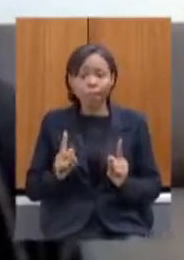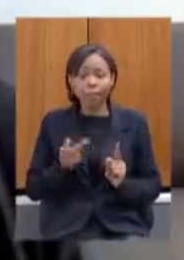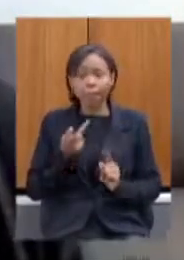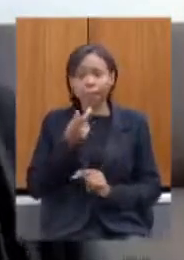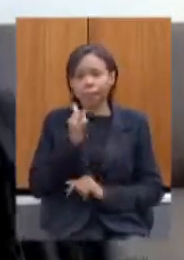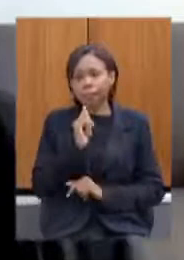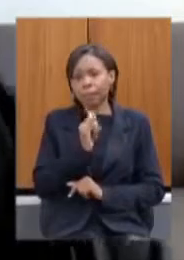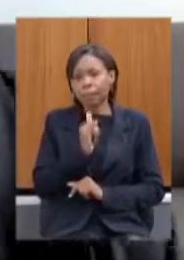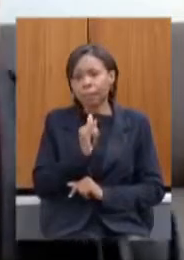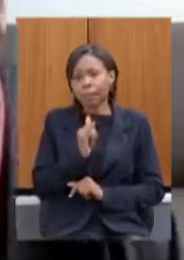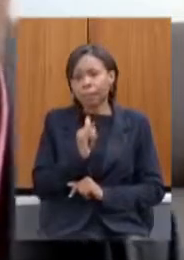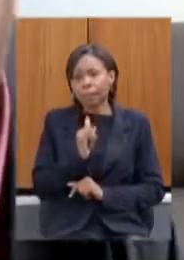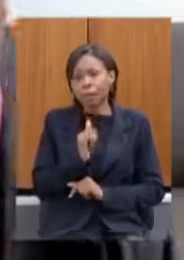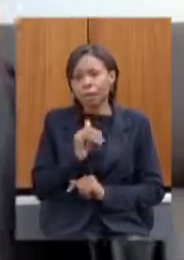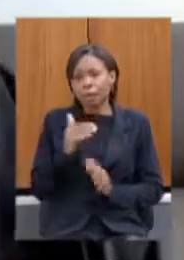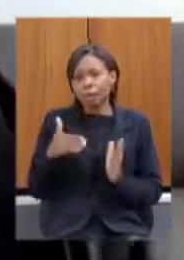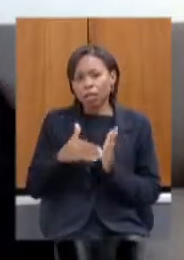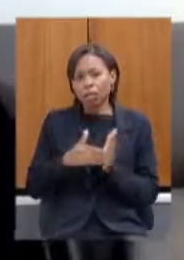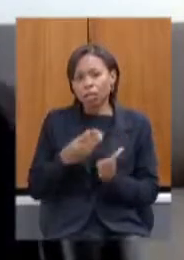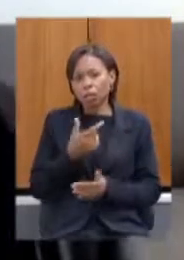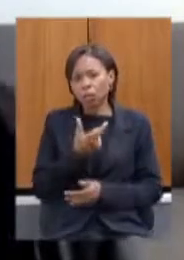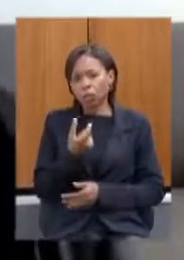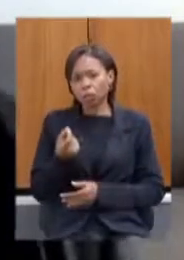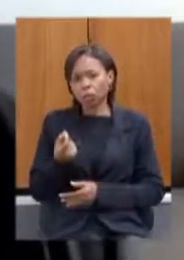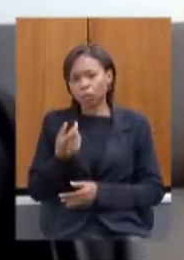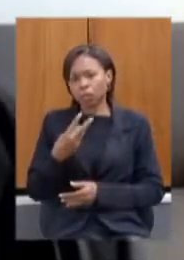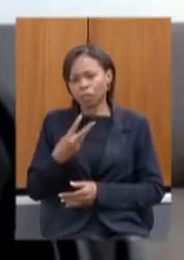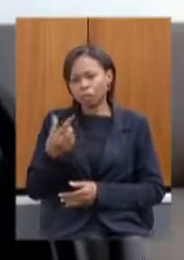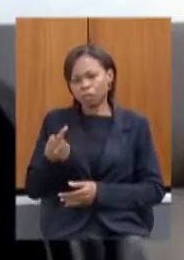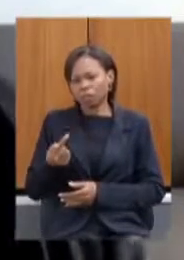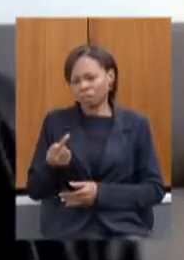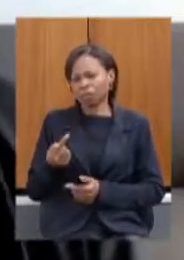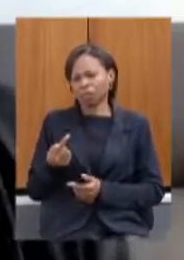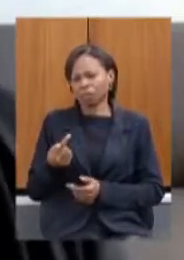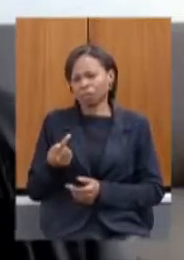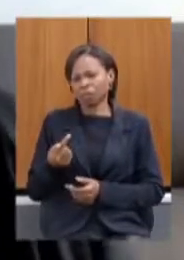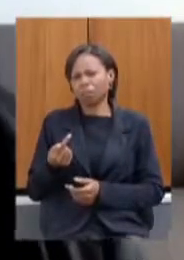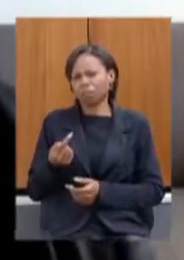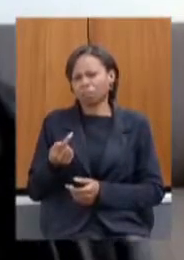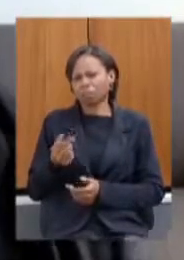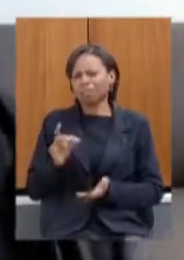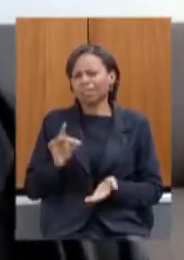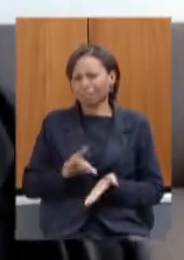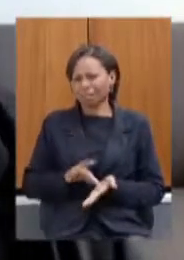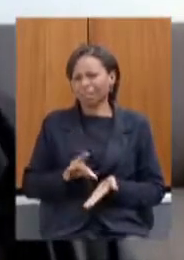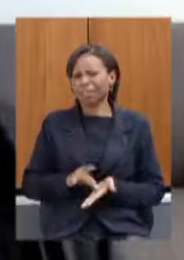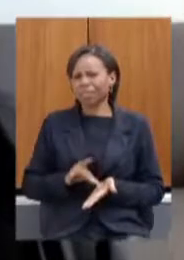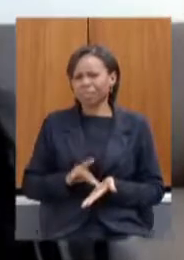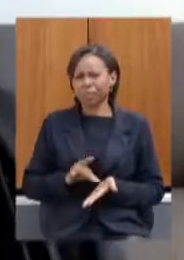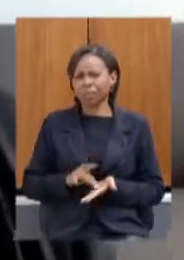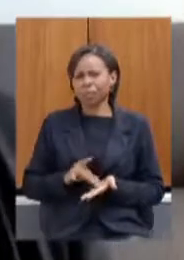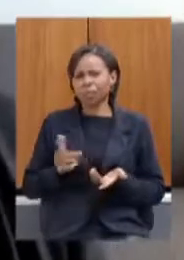fixa até 2037 sinceramente tem que ter aonde que tem o compensação